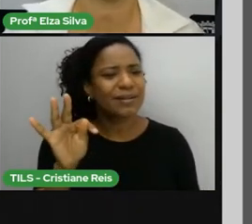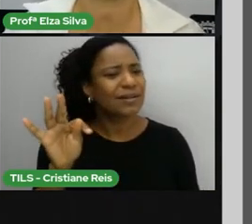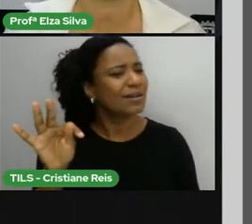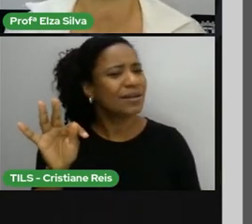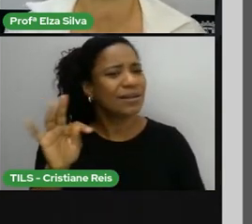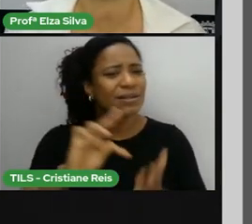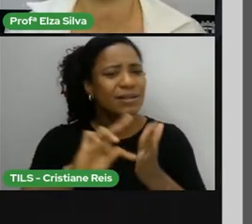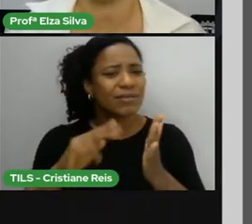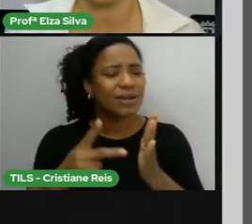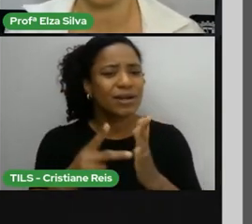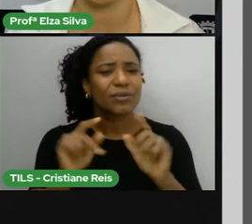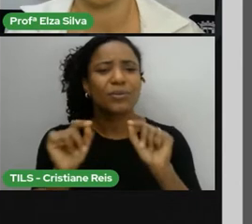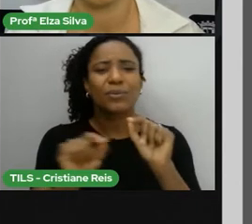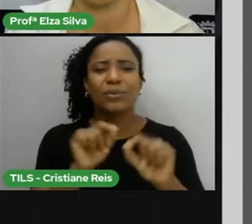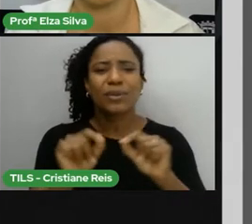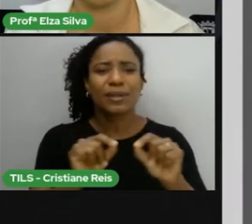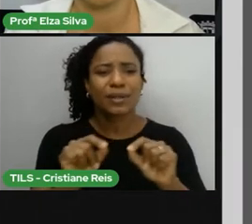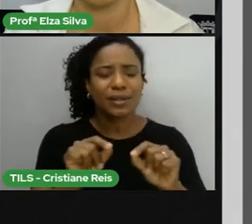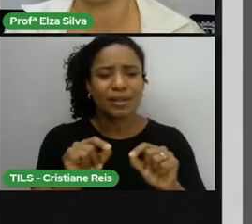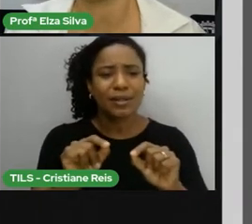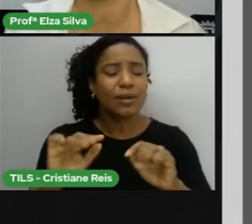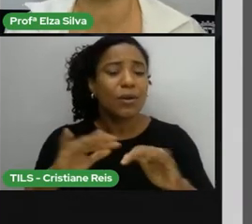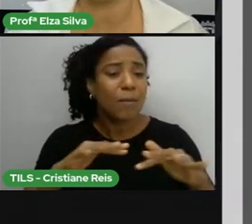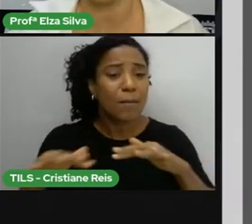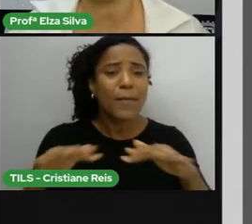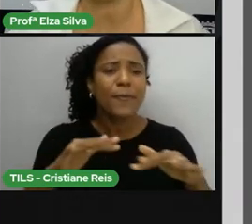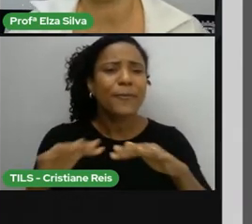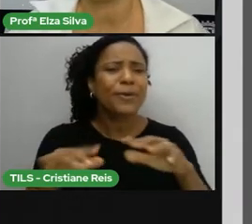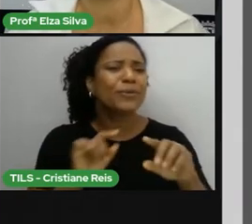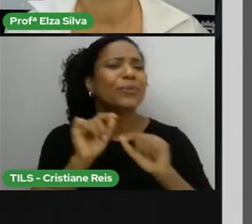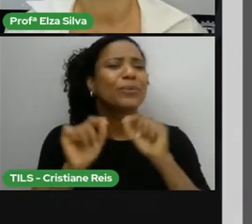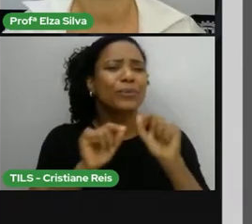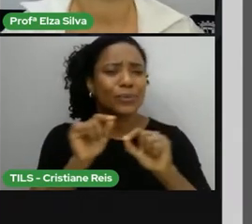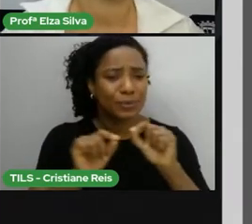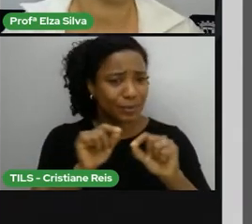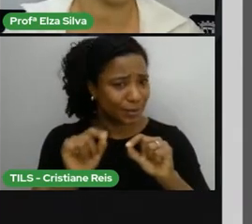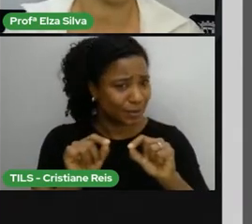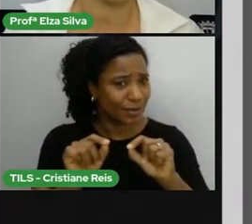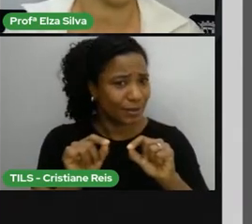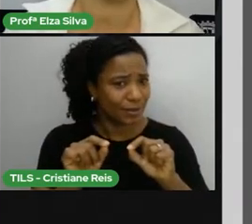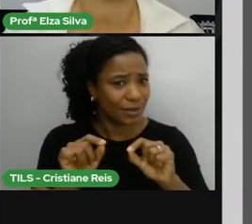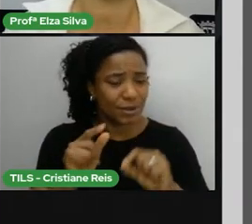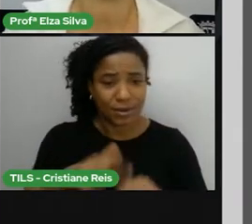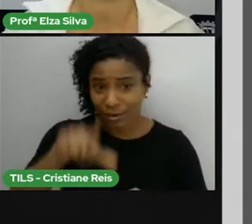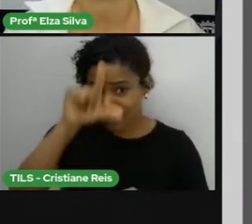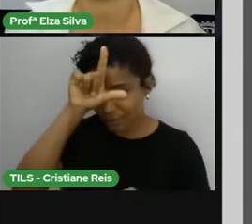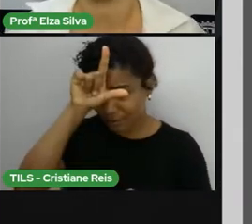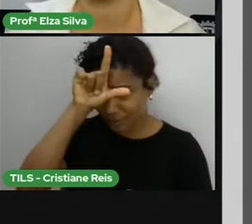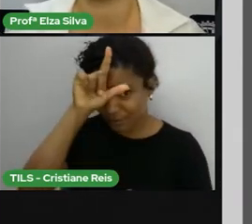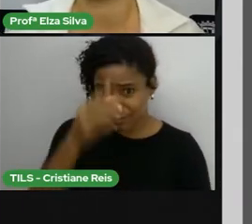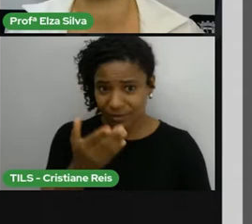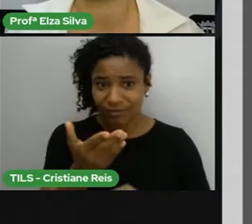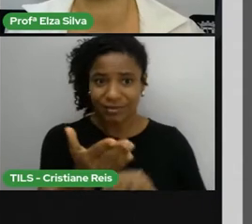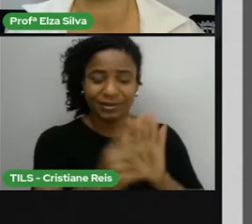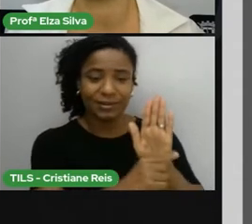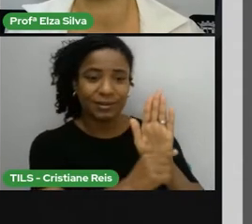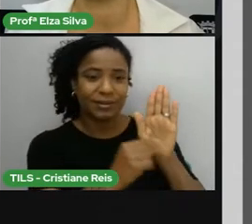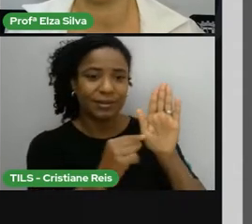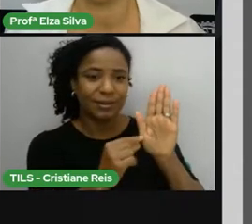Que movimento foi este? Cujo líder fundamental foi Nelson Mandela.